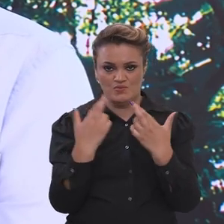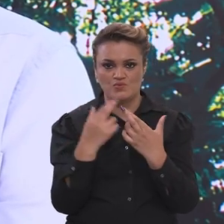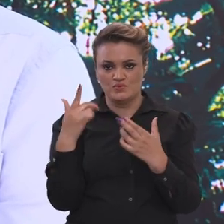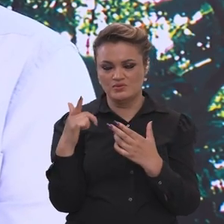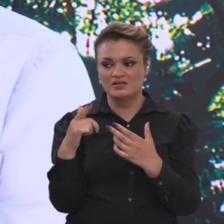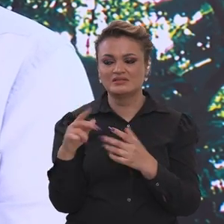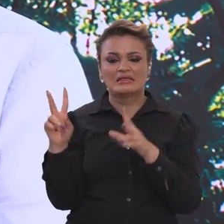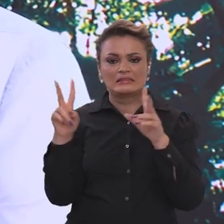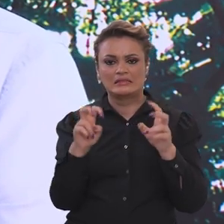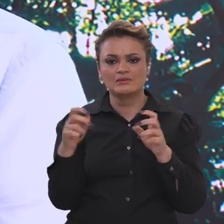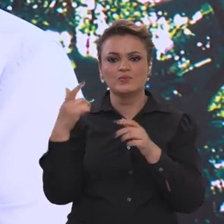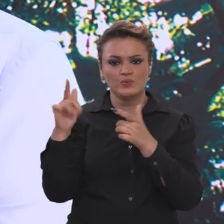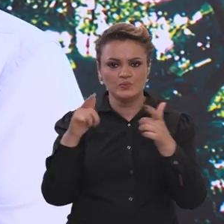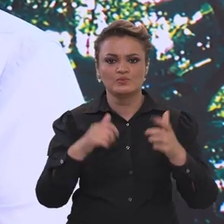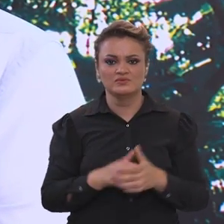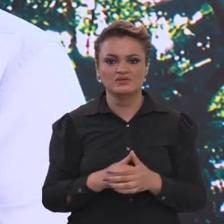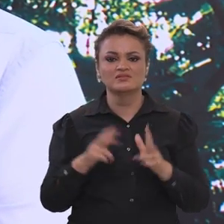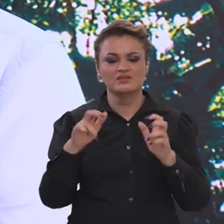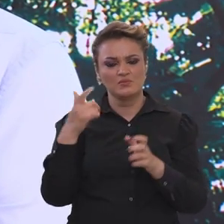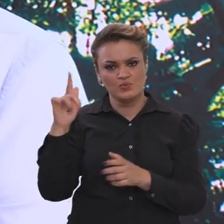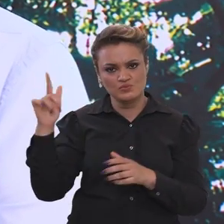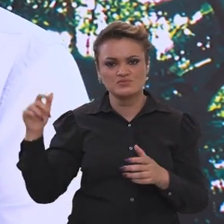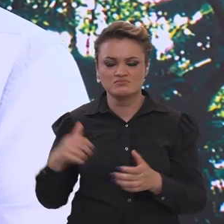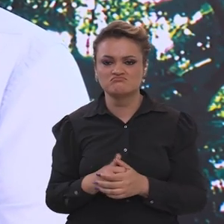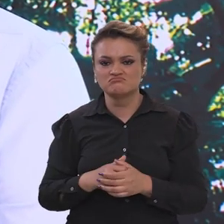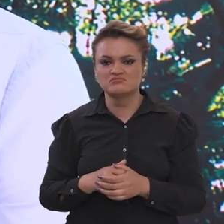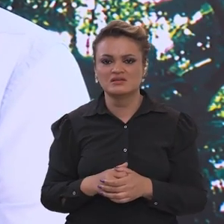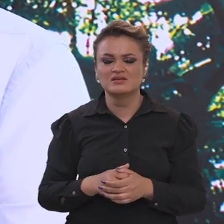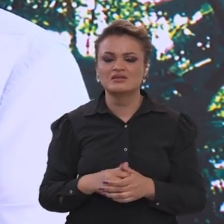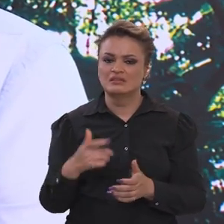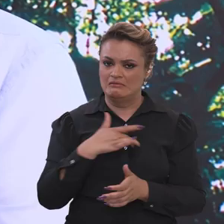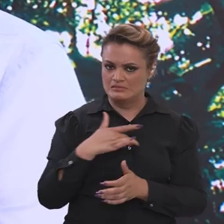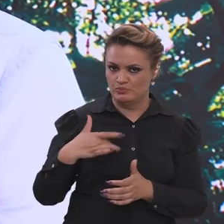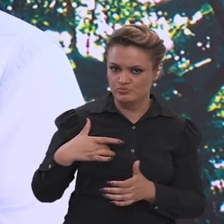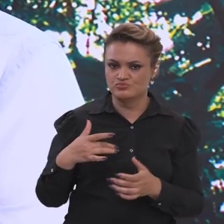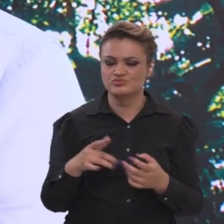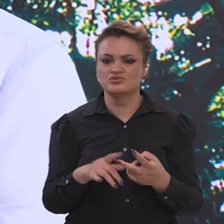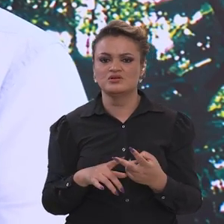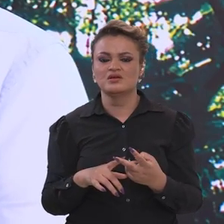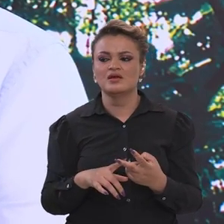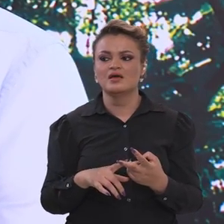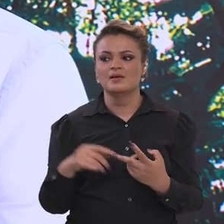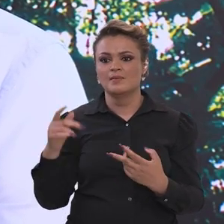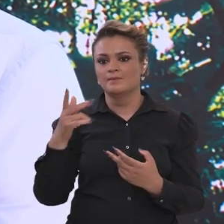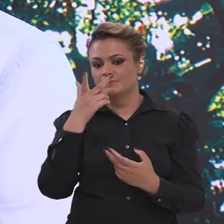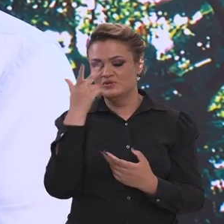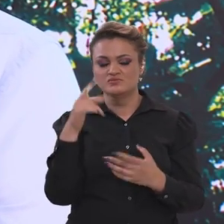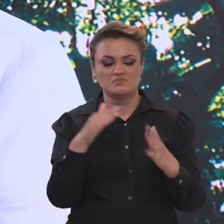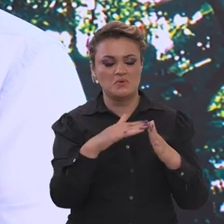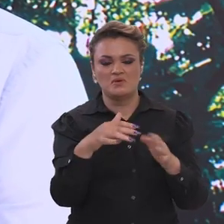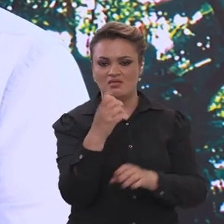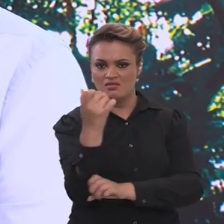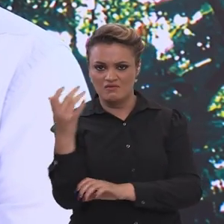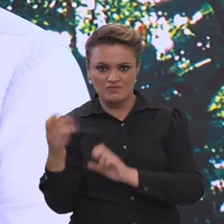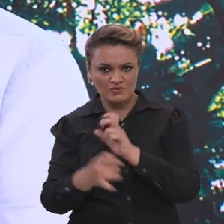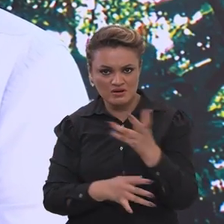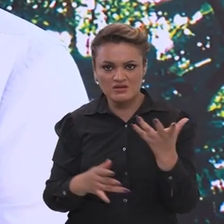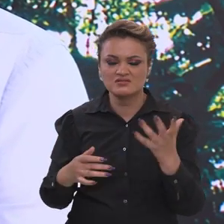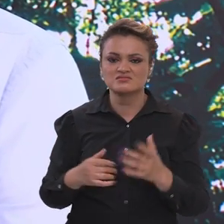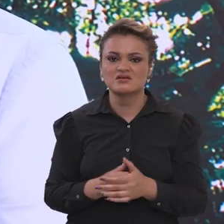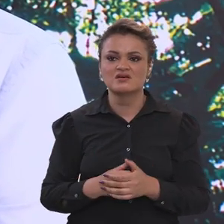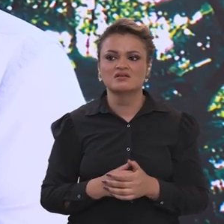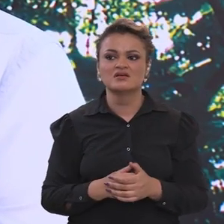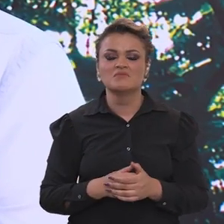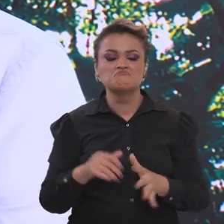cúpula aqui saíram temas que certamente estarão também que é a questão da saúde das pessoas que vivem na floresta,